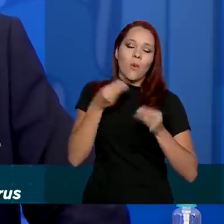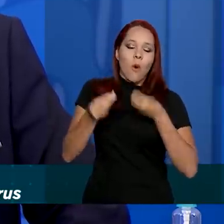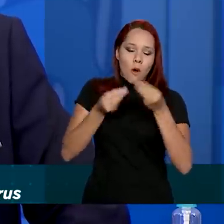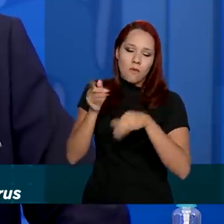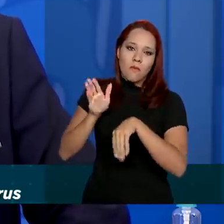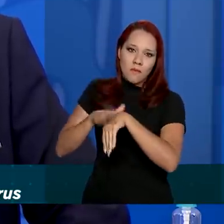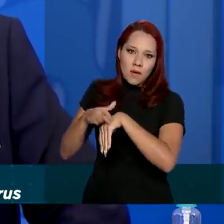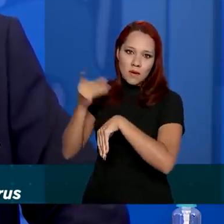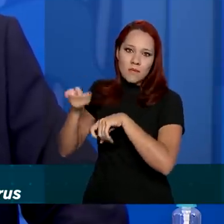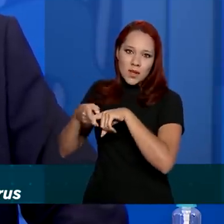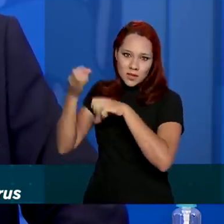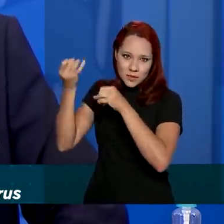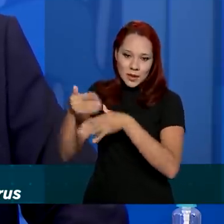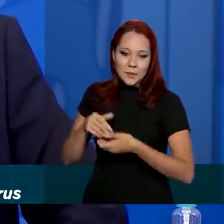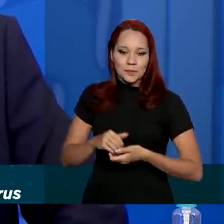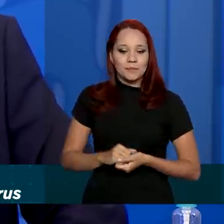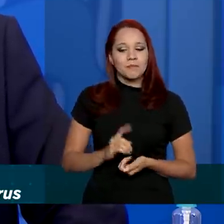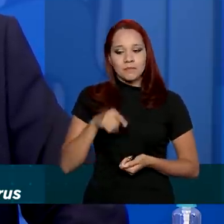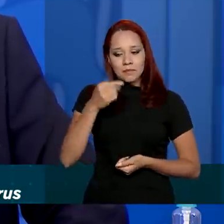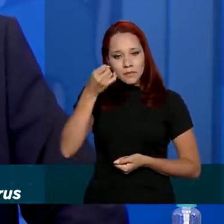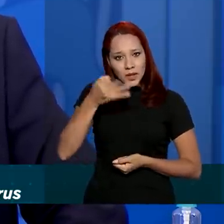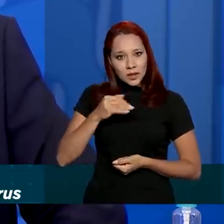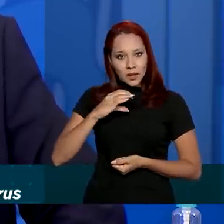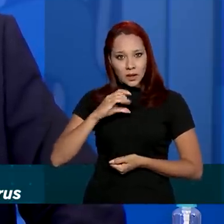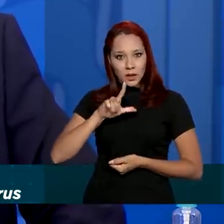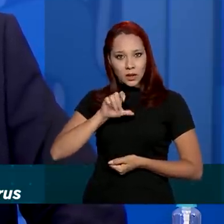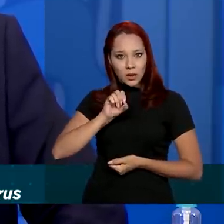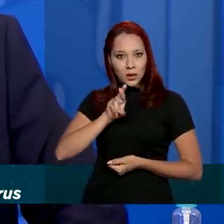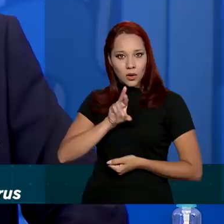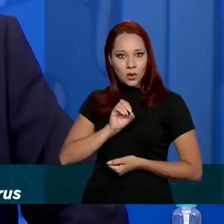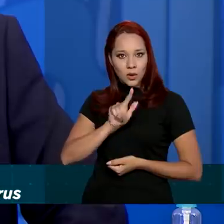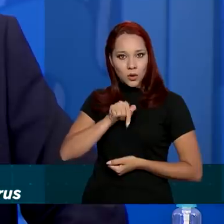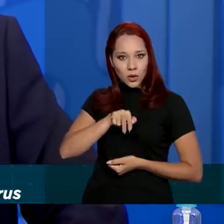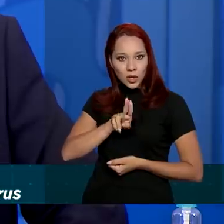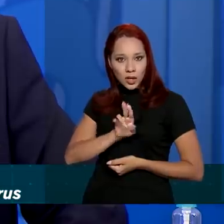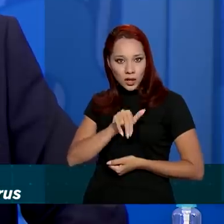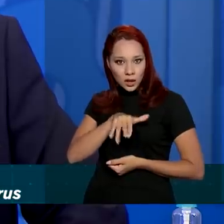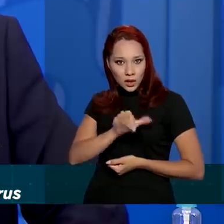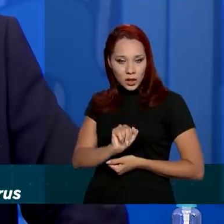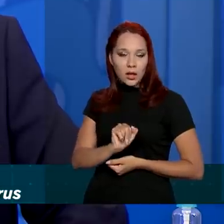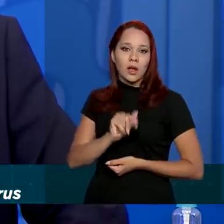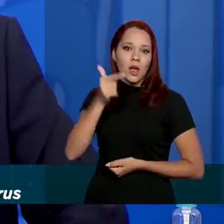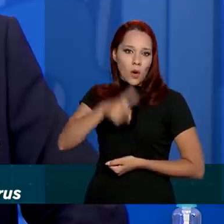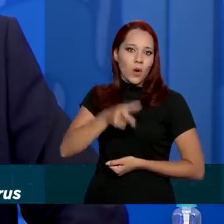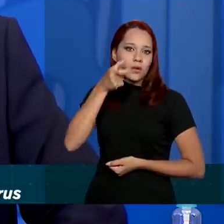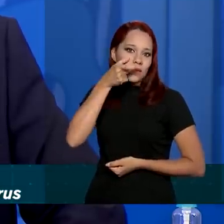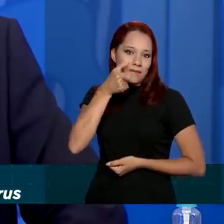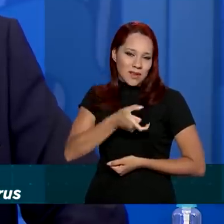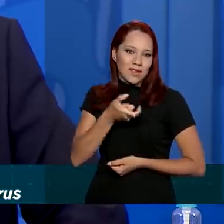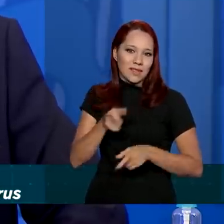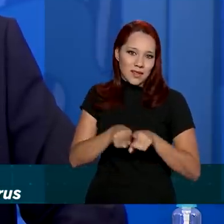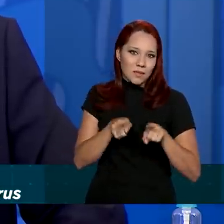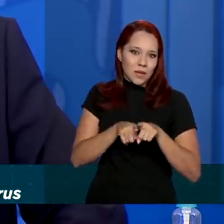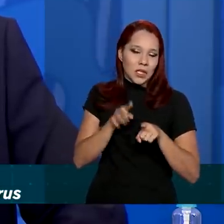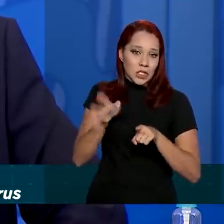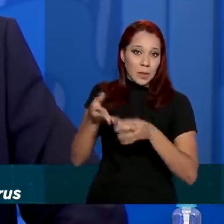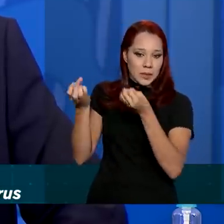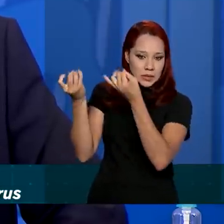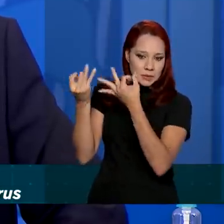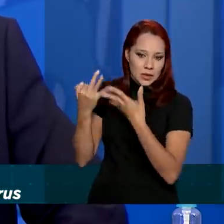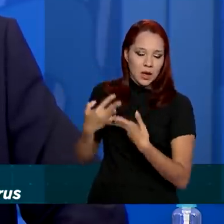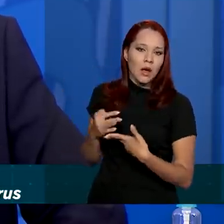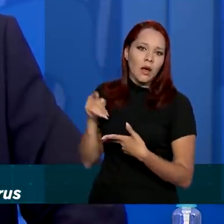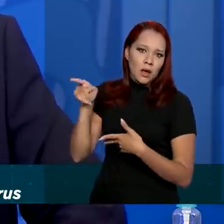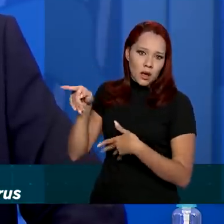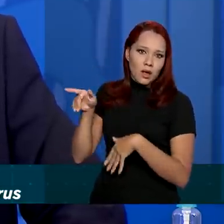à parte da cloroquina, que você falou de compostos, etc., essa é outra coisa interessante também, que, do que me explicaram, o Marcelo pode